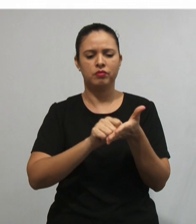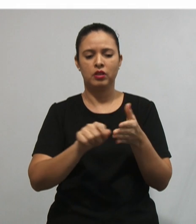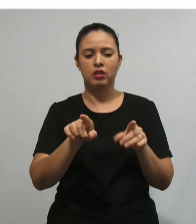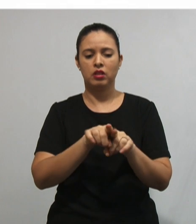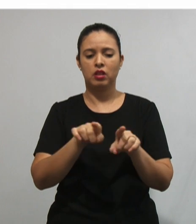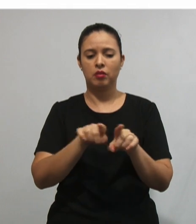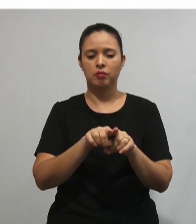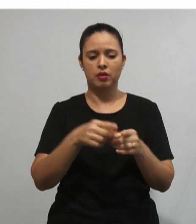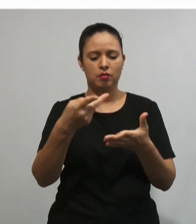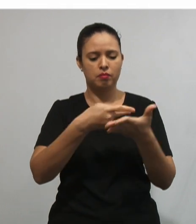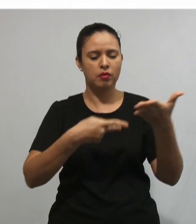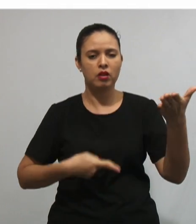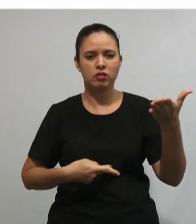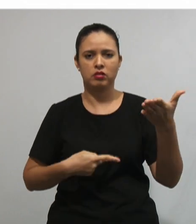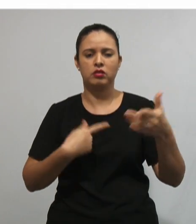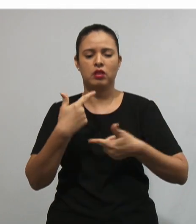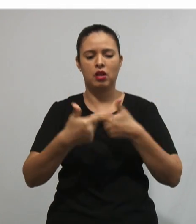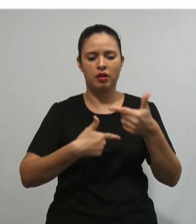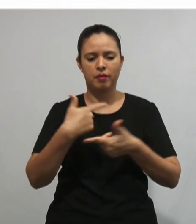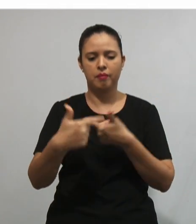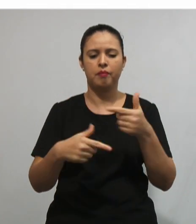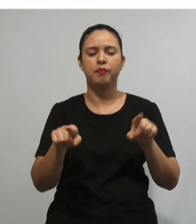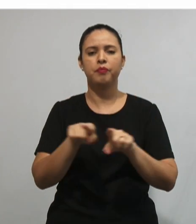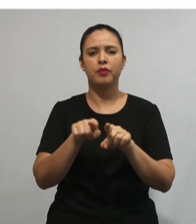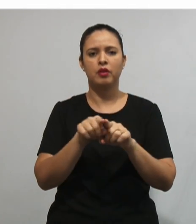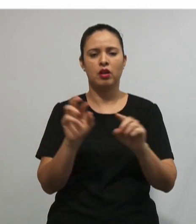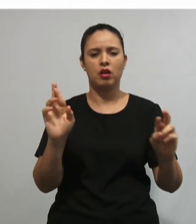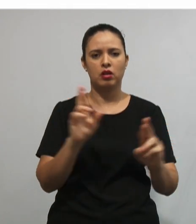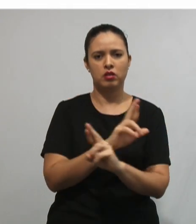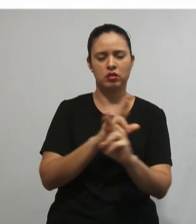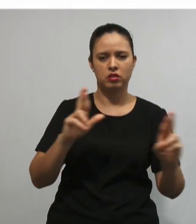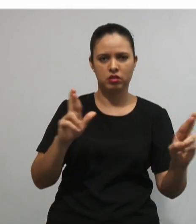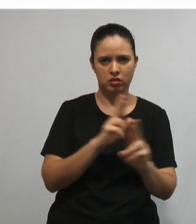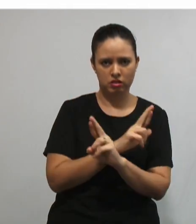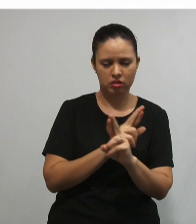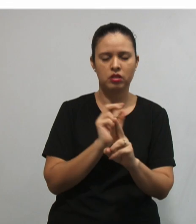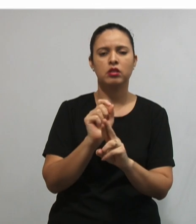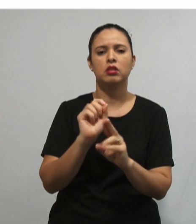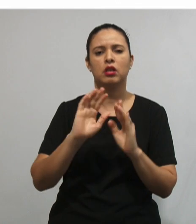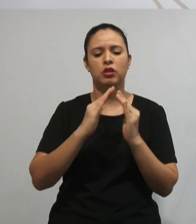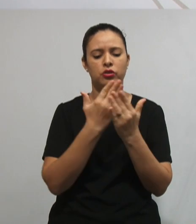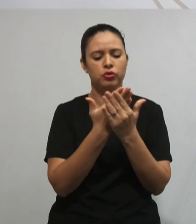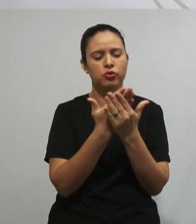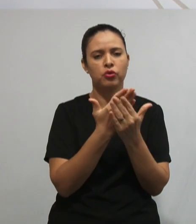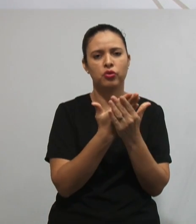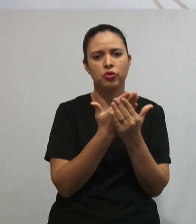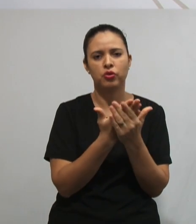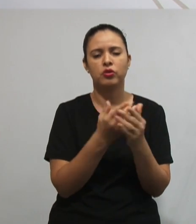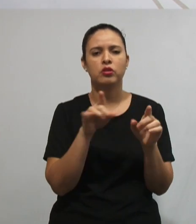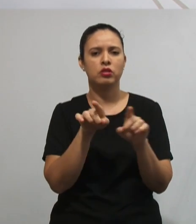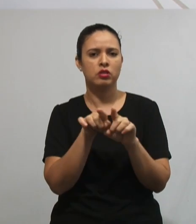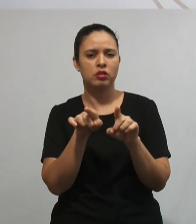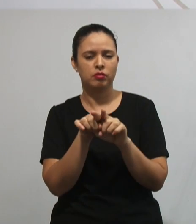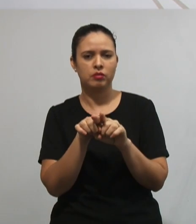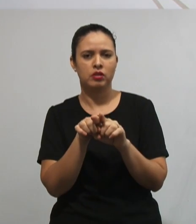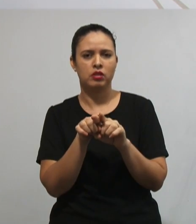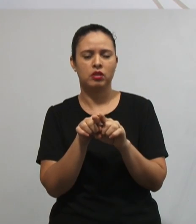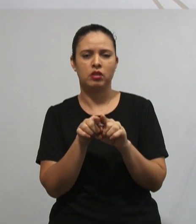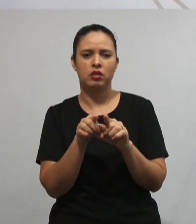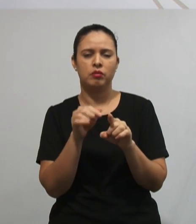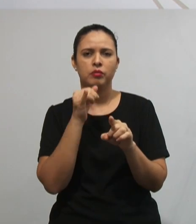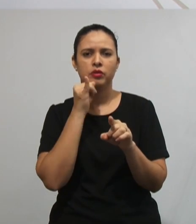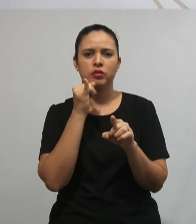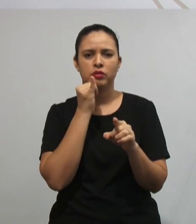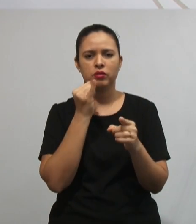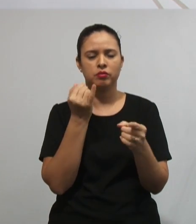E também a correspondência intraescolar, Que era a possibilidade das crianças trocarem cartas, Com